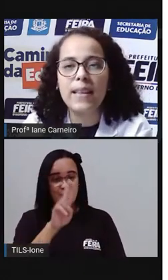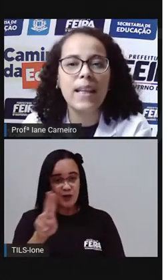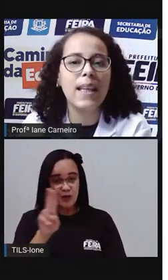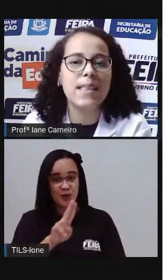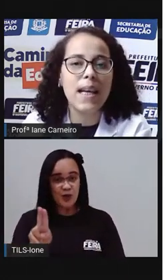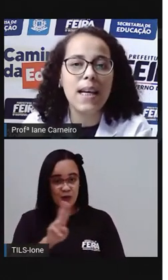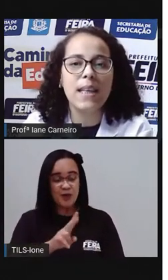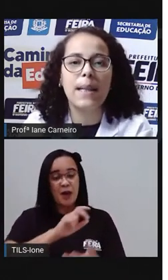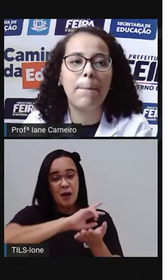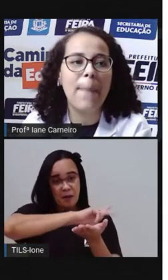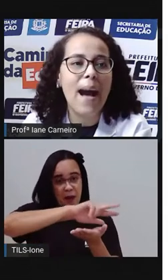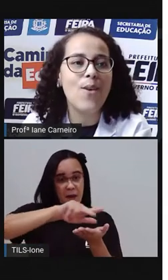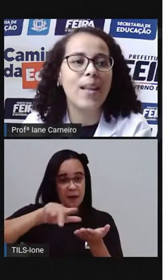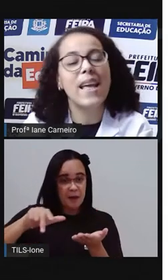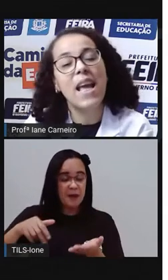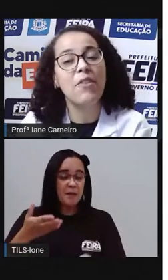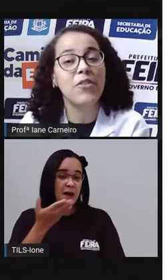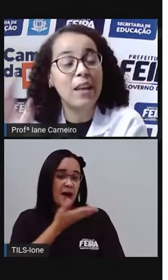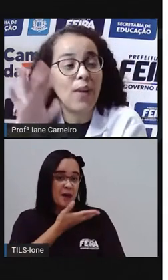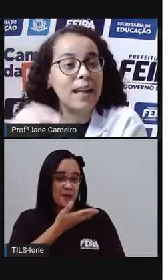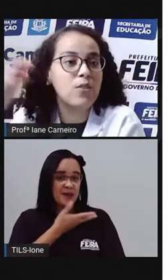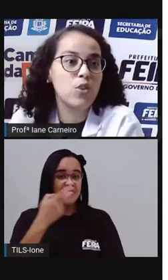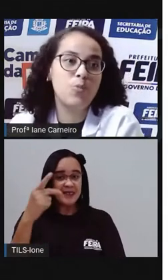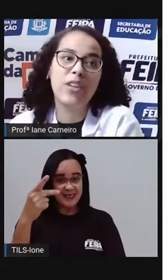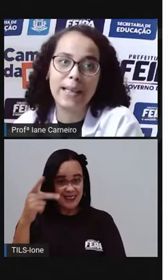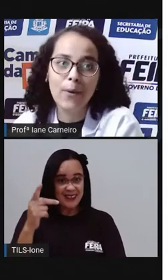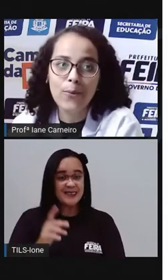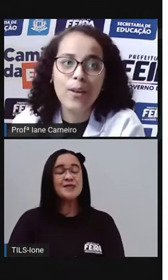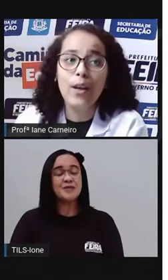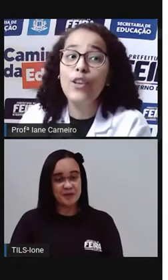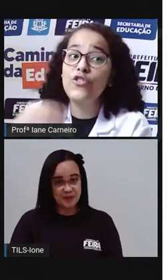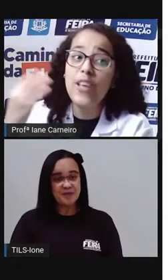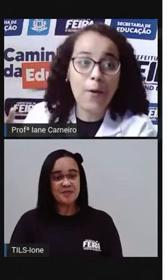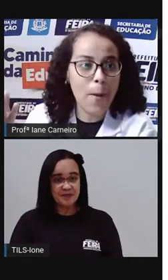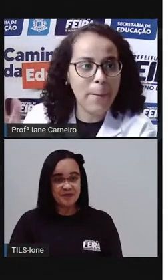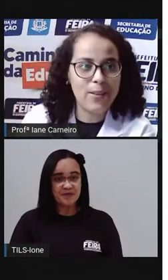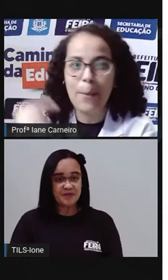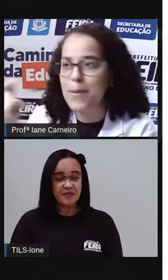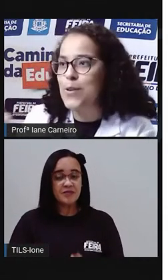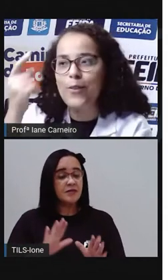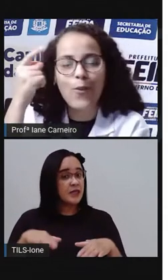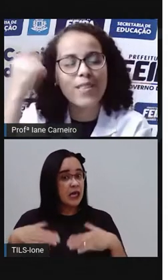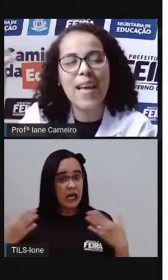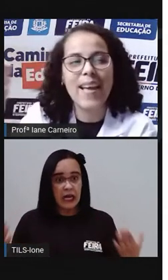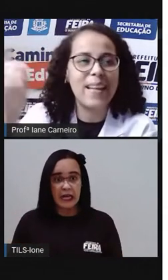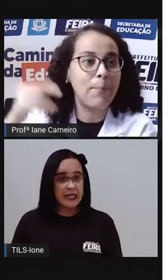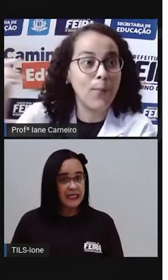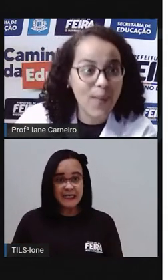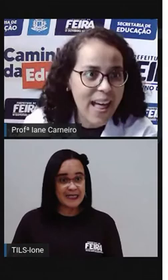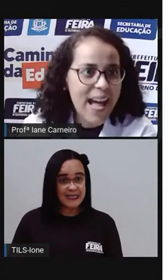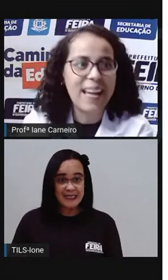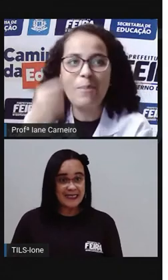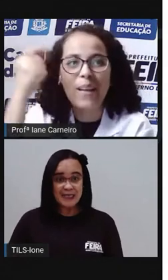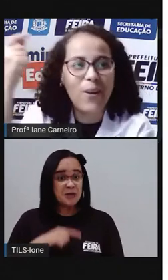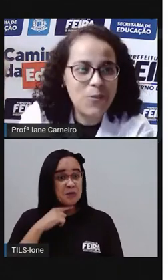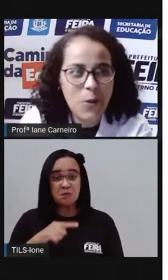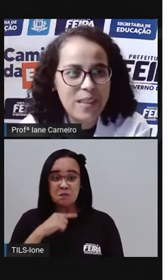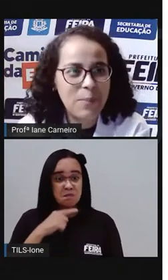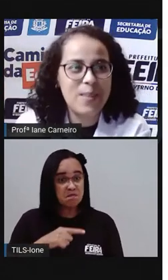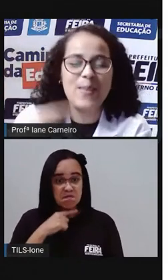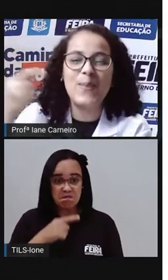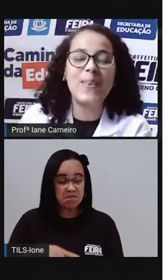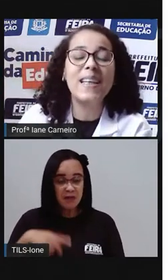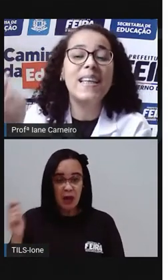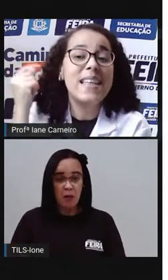Camila, Beatriz, Ana, Paula E aí ia falando o nome de cada um Chega um momento que a pessoa não consegue, né? Pular, lembrar o